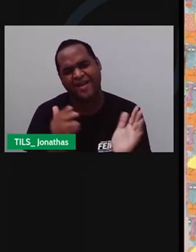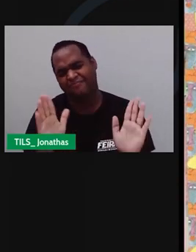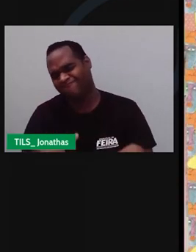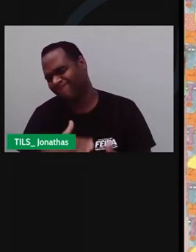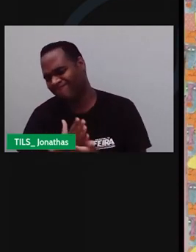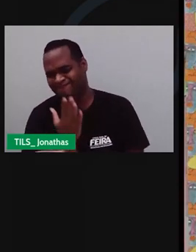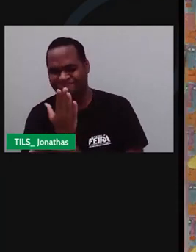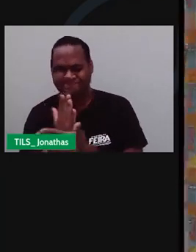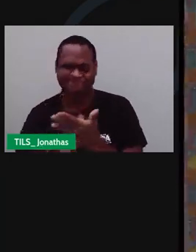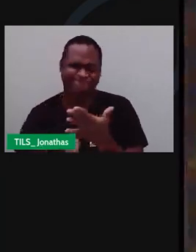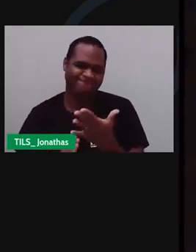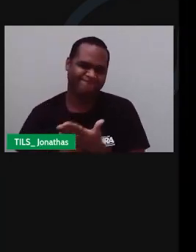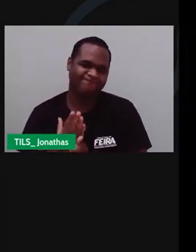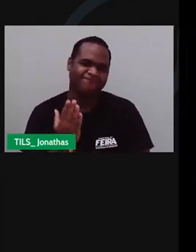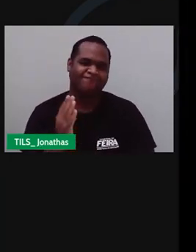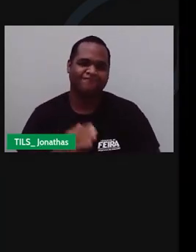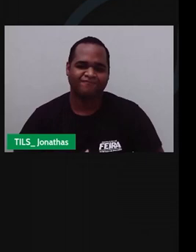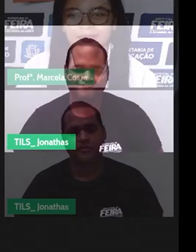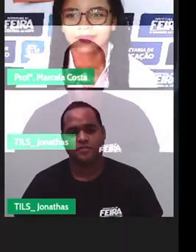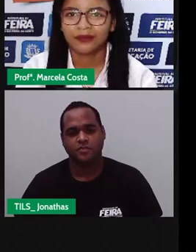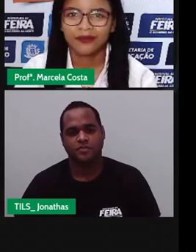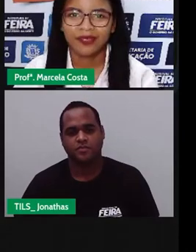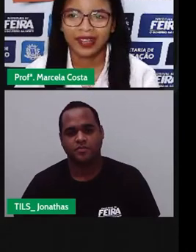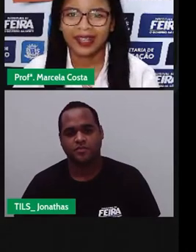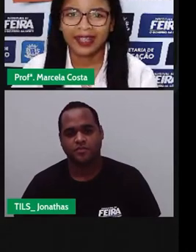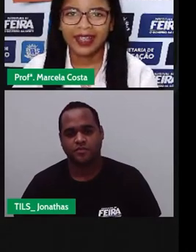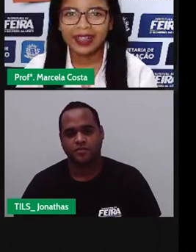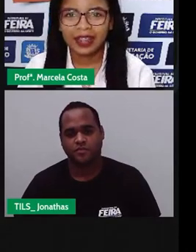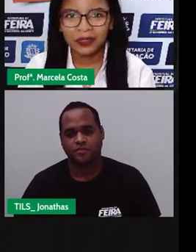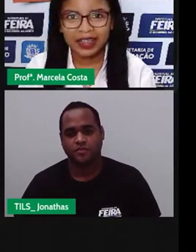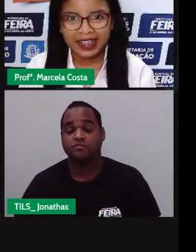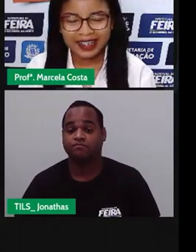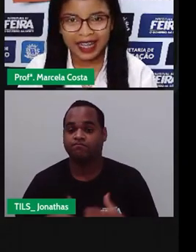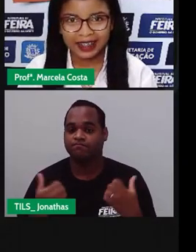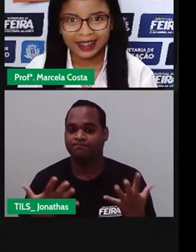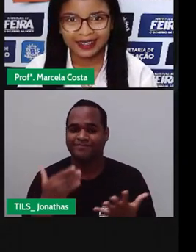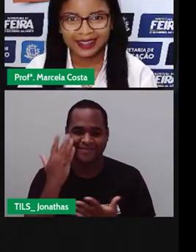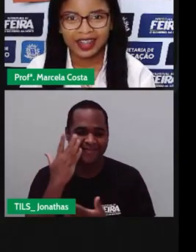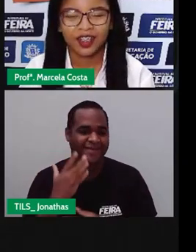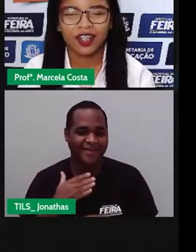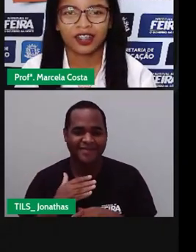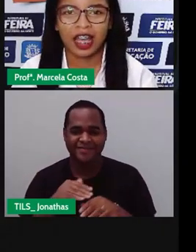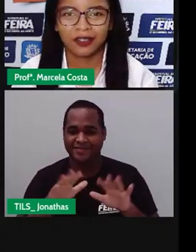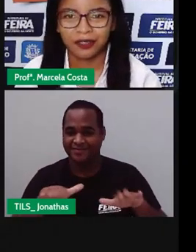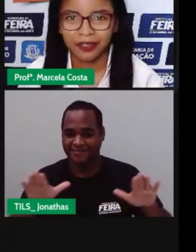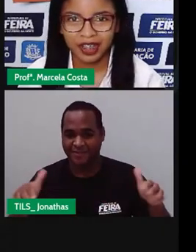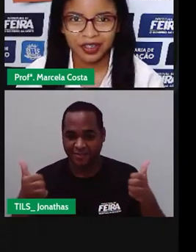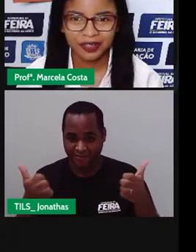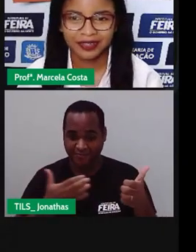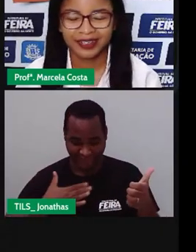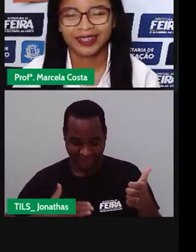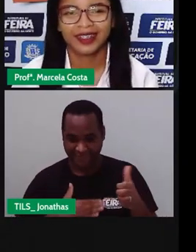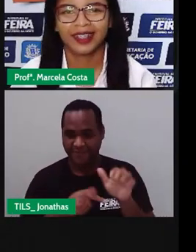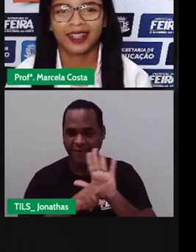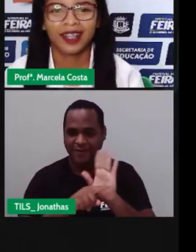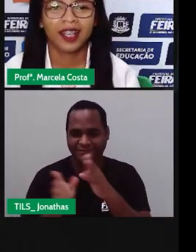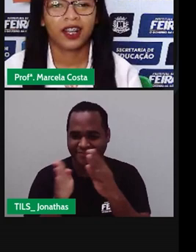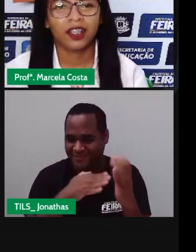Ai, como é chato Então, criançada Gostaram do vídeo?